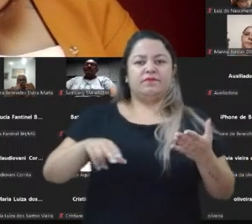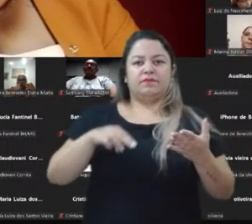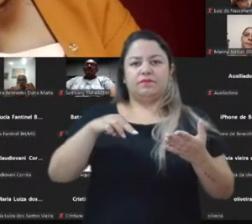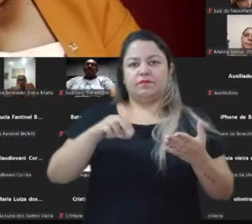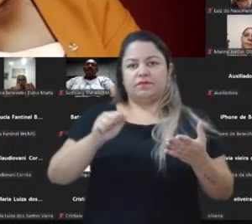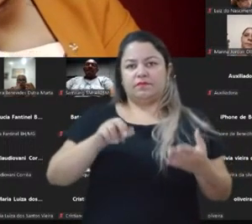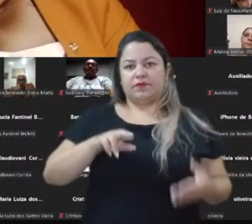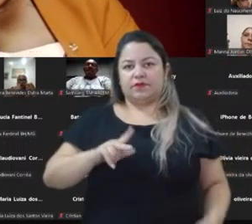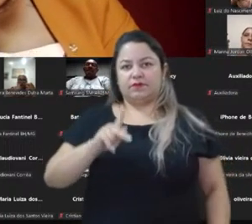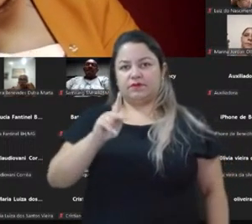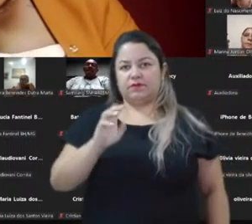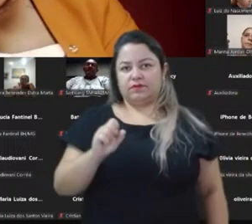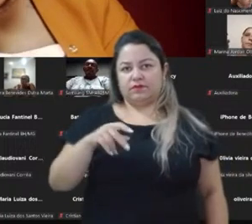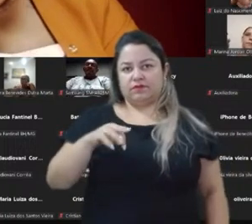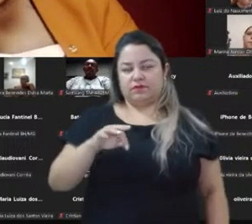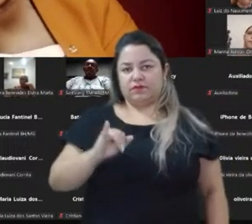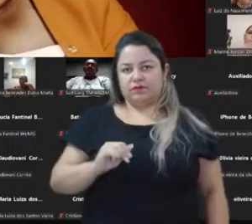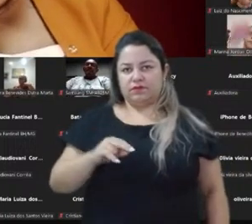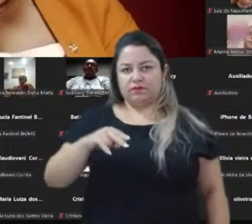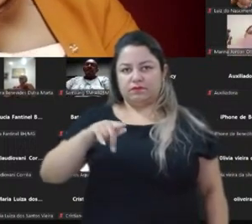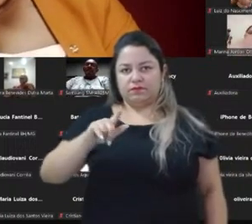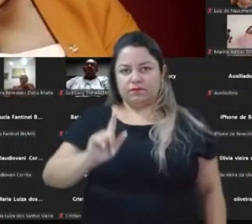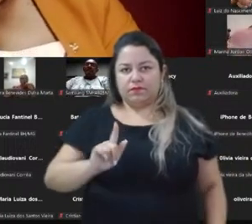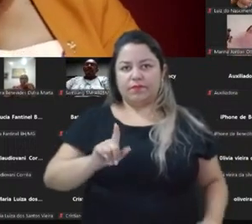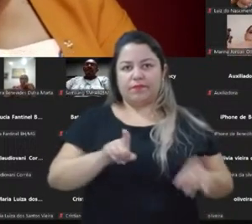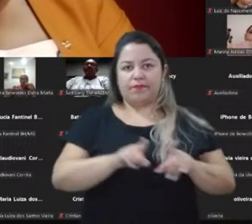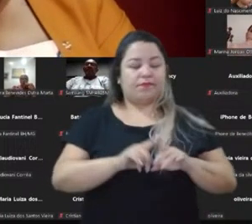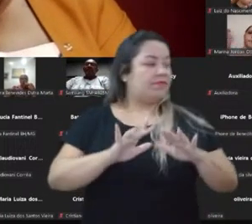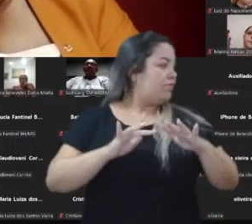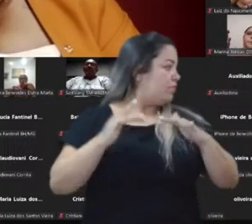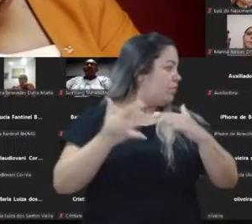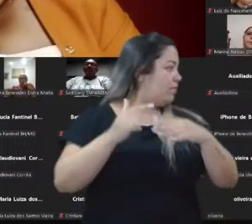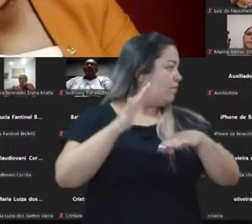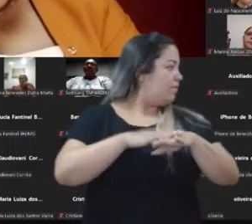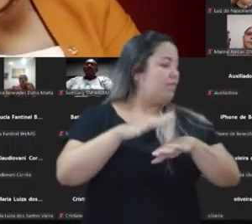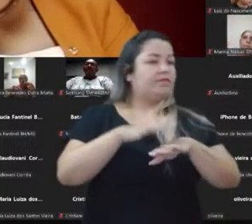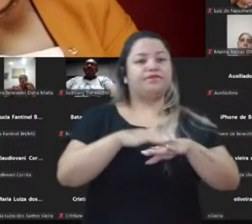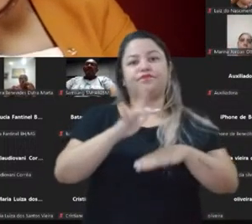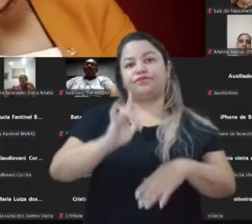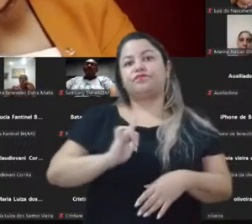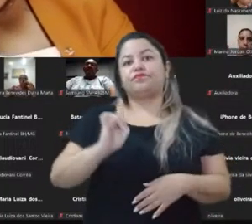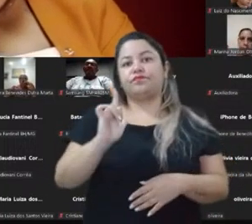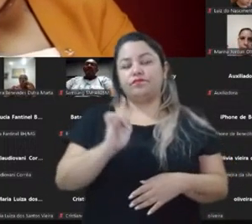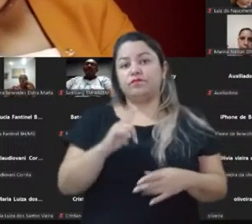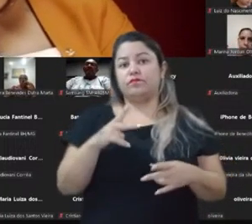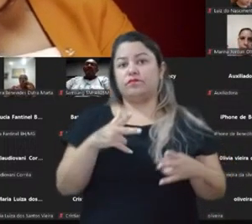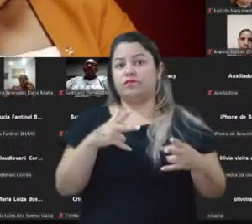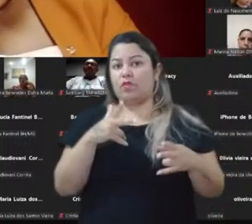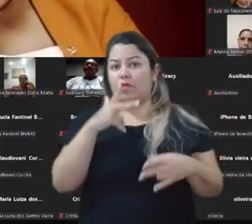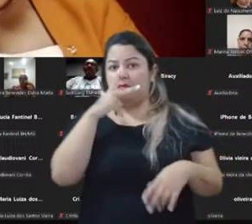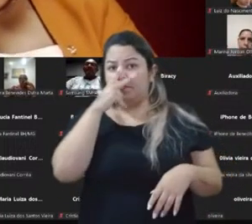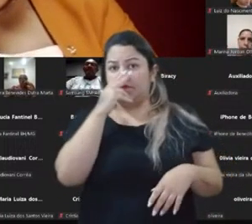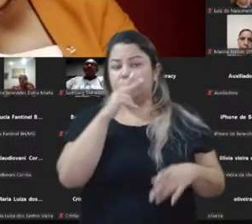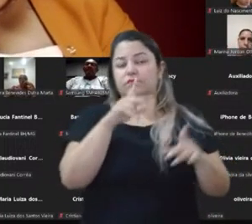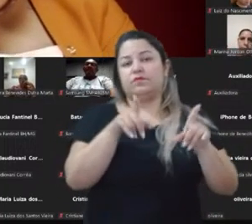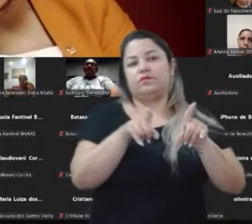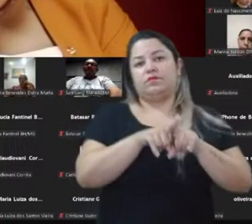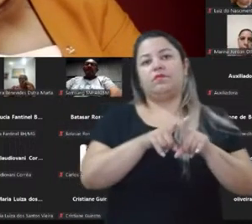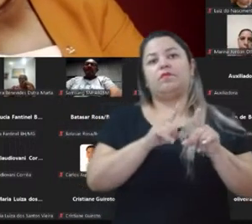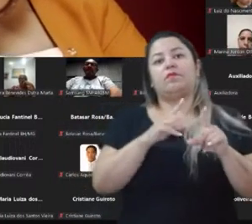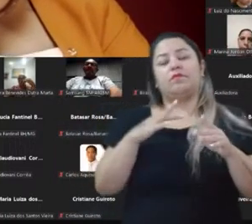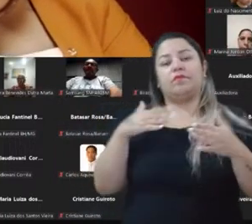hoje, nas redes sociais, quanto mais amador têm parecido um conteúdo, mais